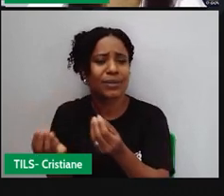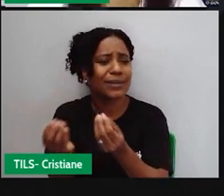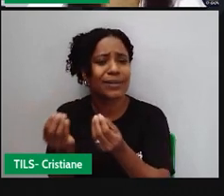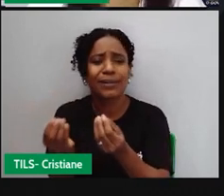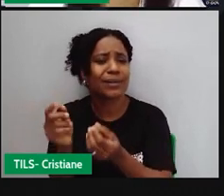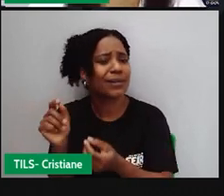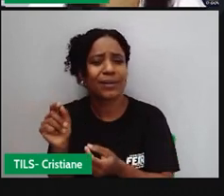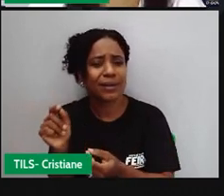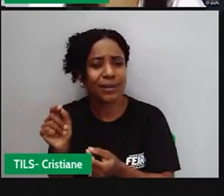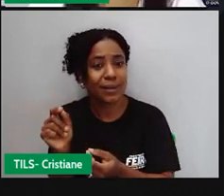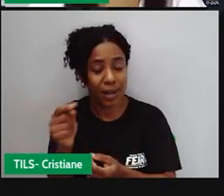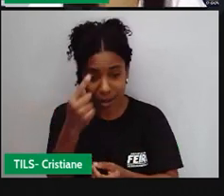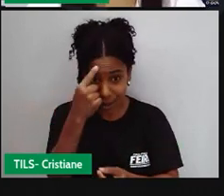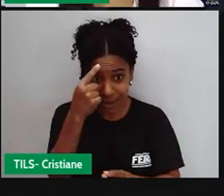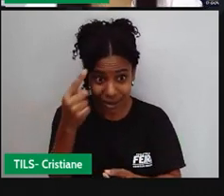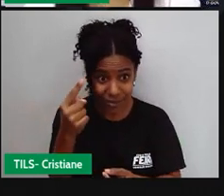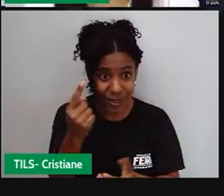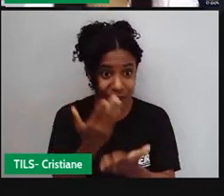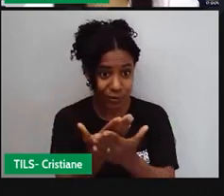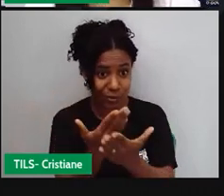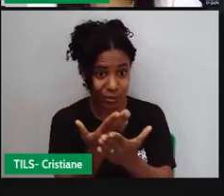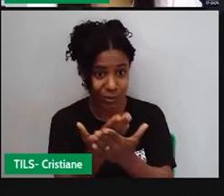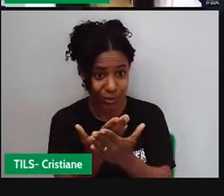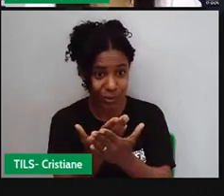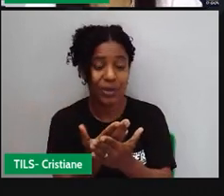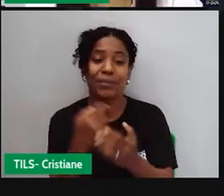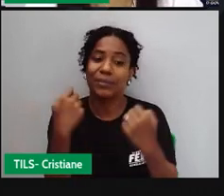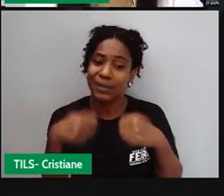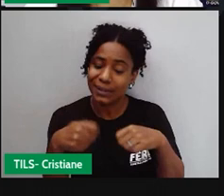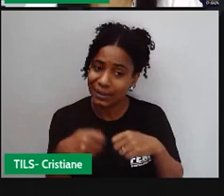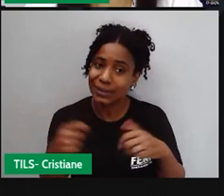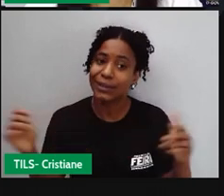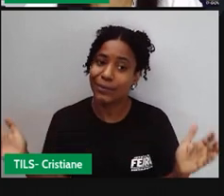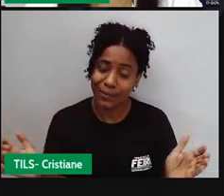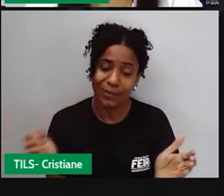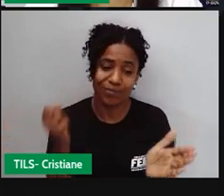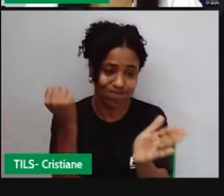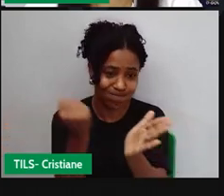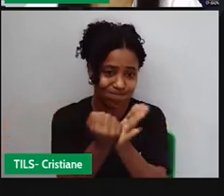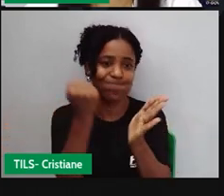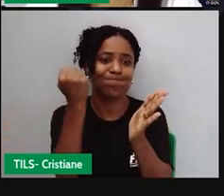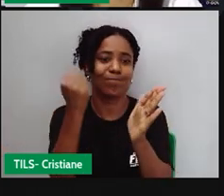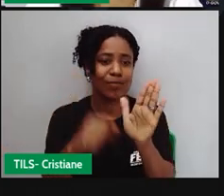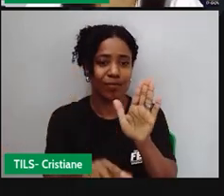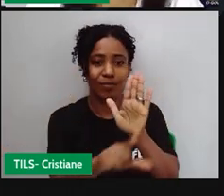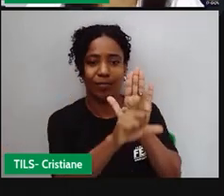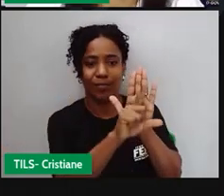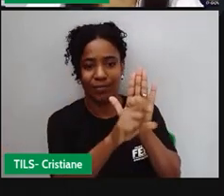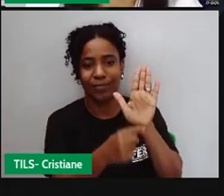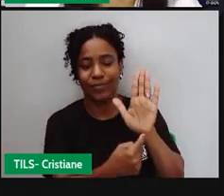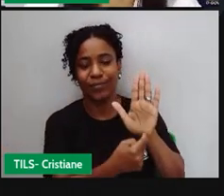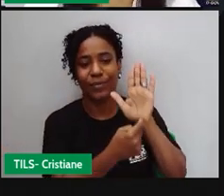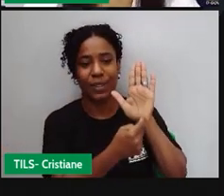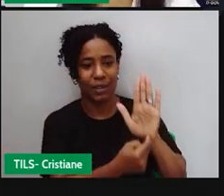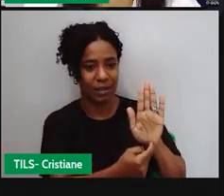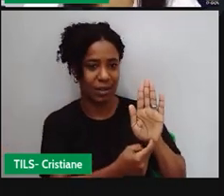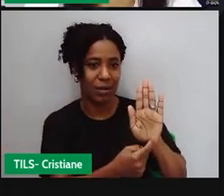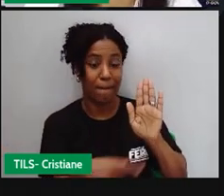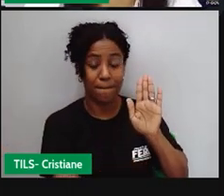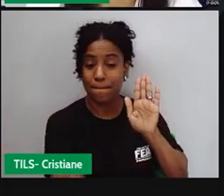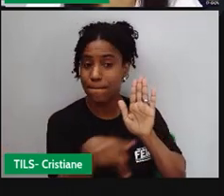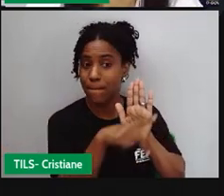para terem o direito de serem conservados. Então, assim, as comunidades elas não podem acabar porque elas